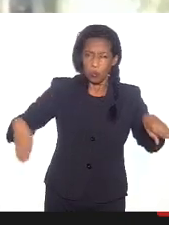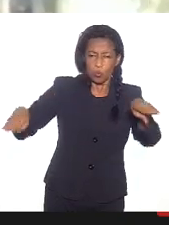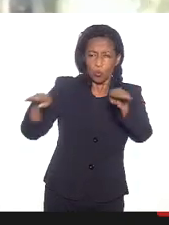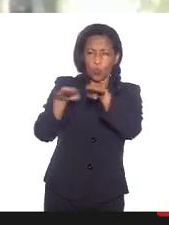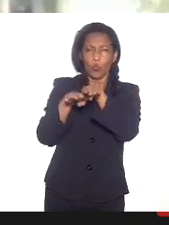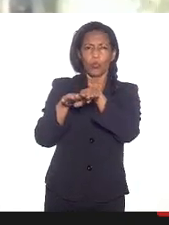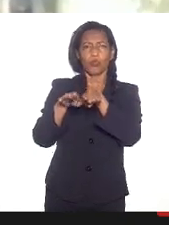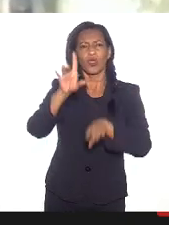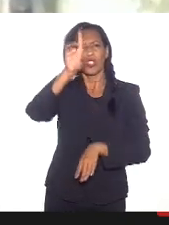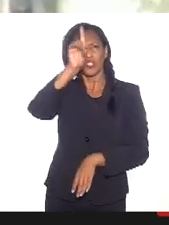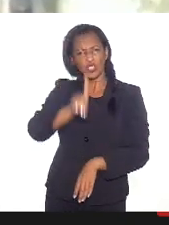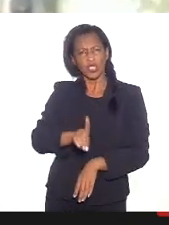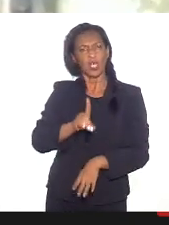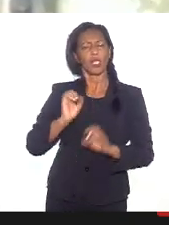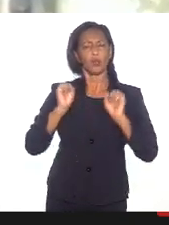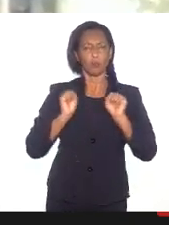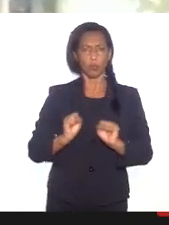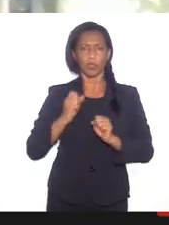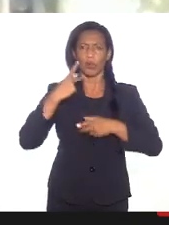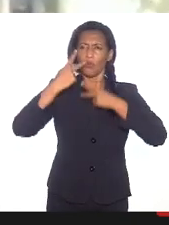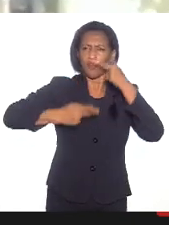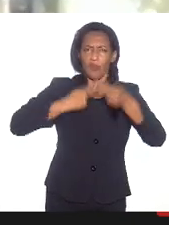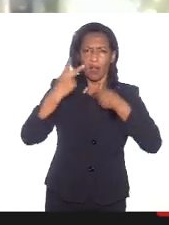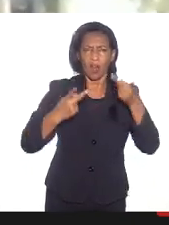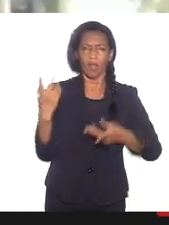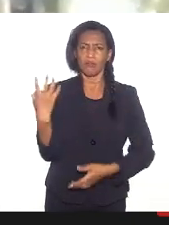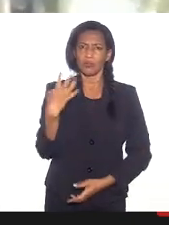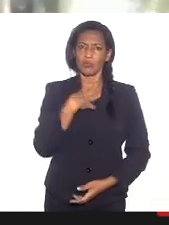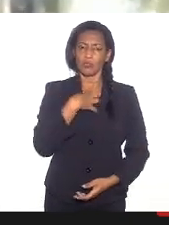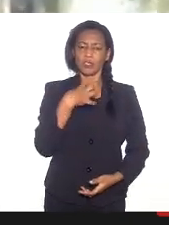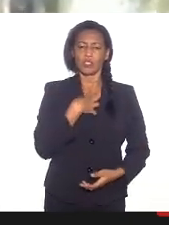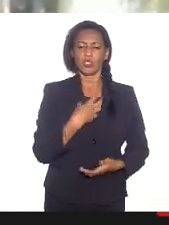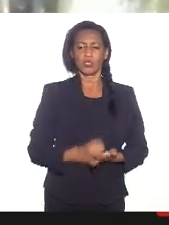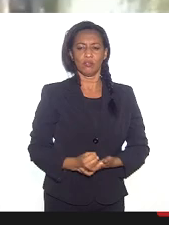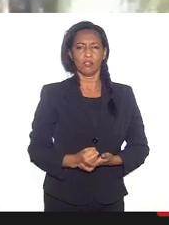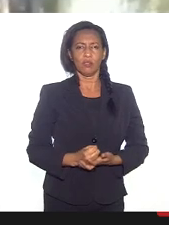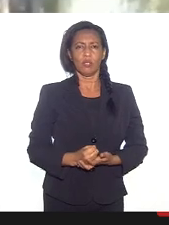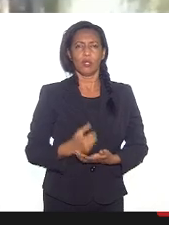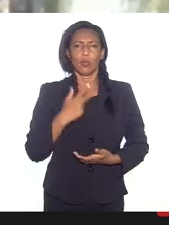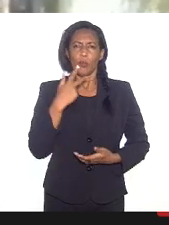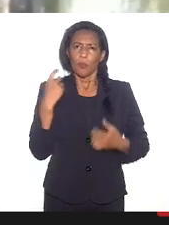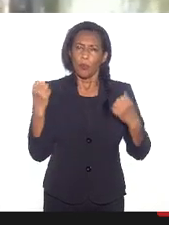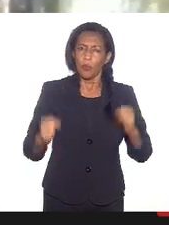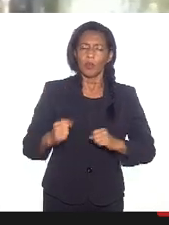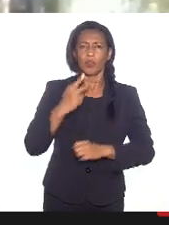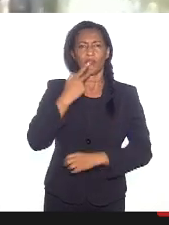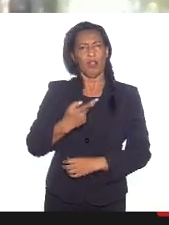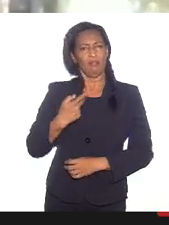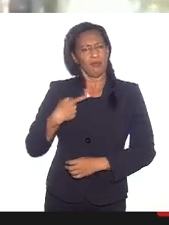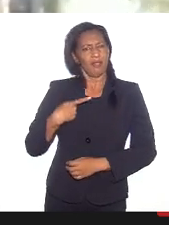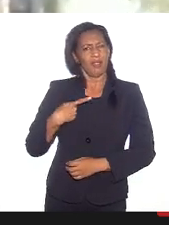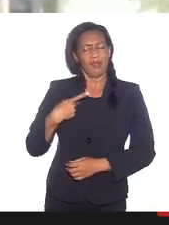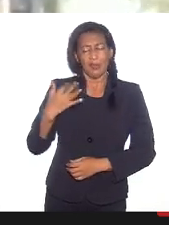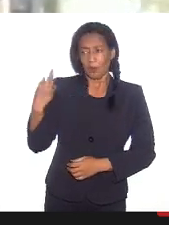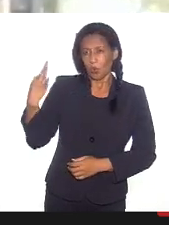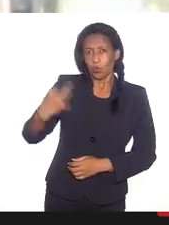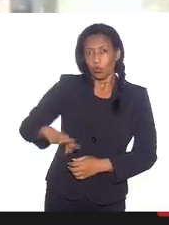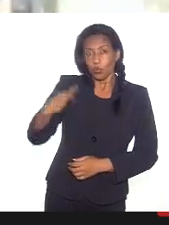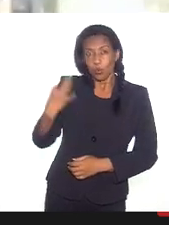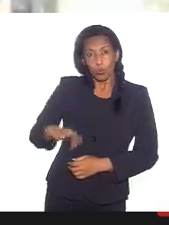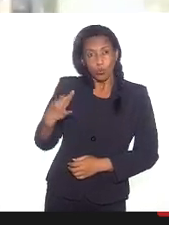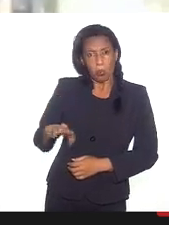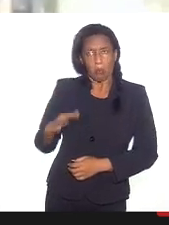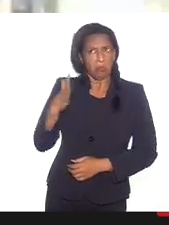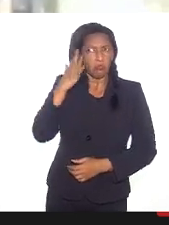direito, podendo falar o que eu estou sentindo, podendo falar da minha dor. E não sei se eu vou cobrar aqui